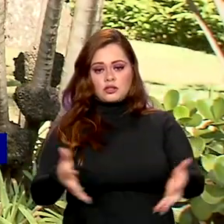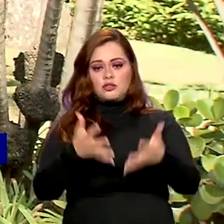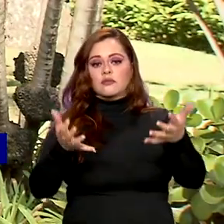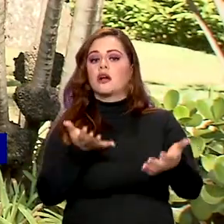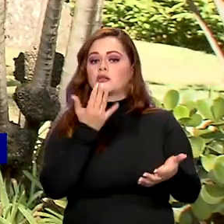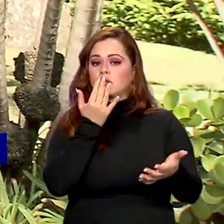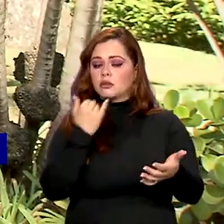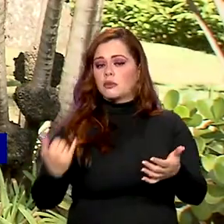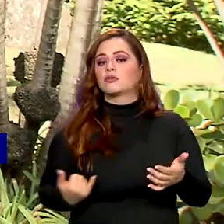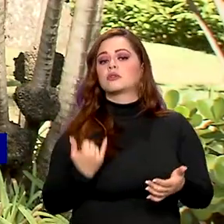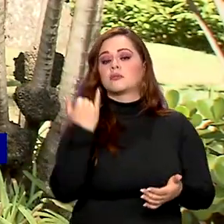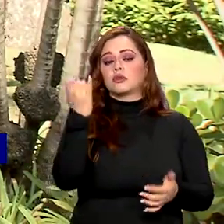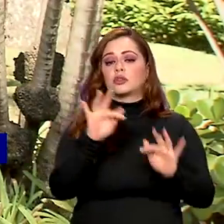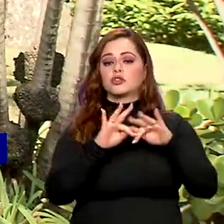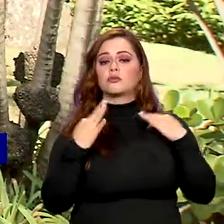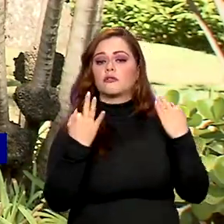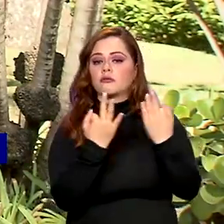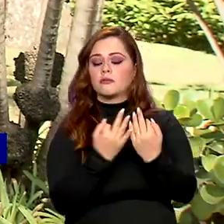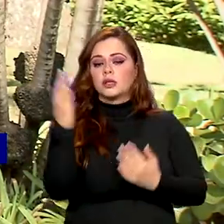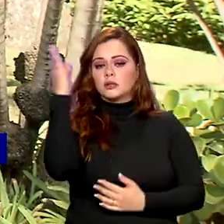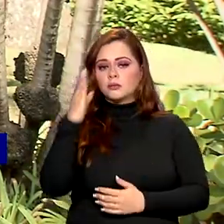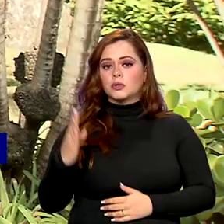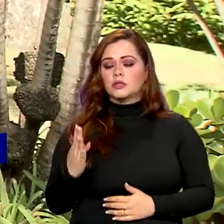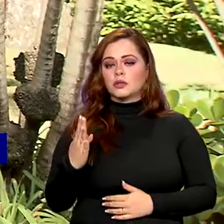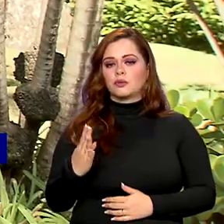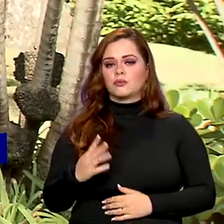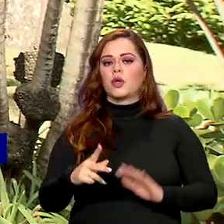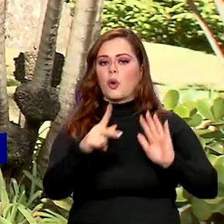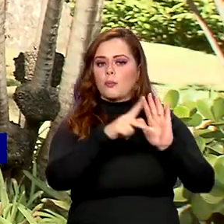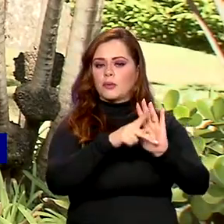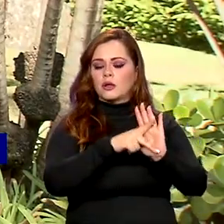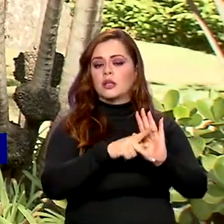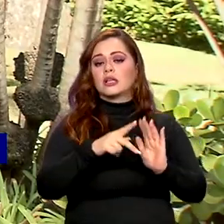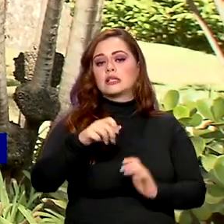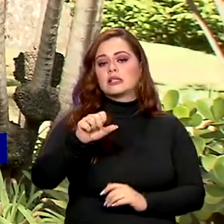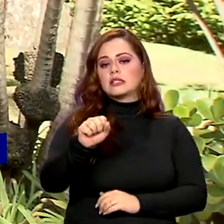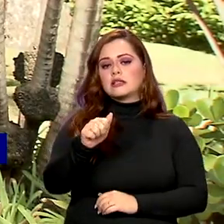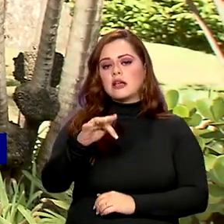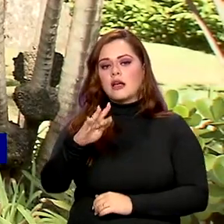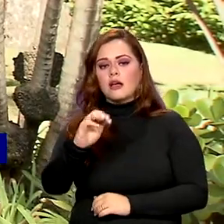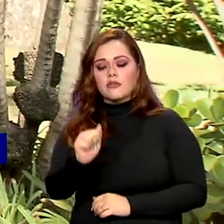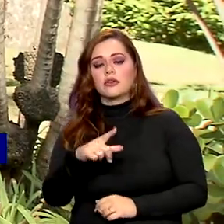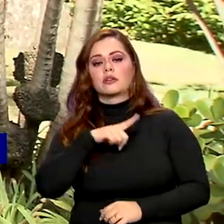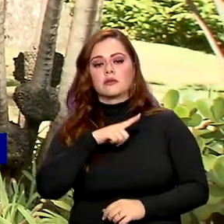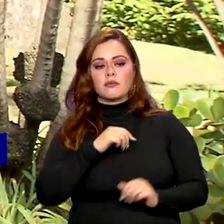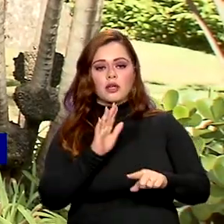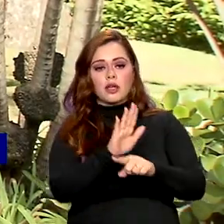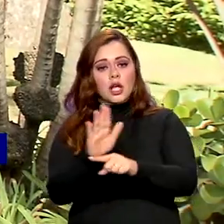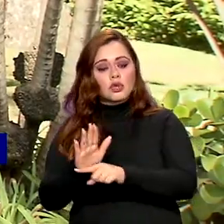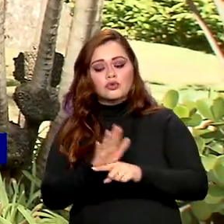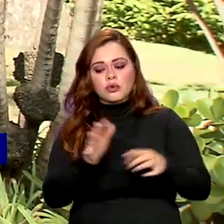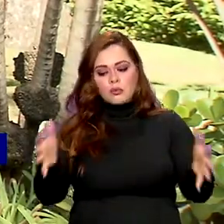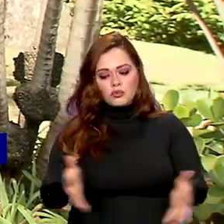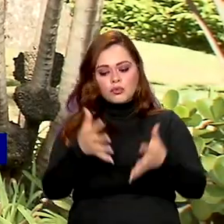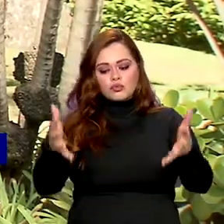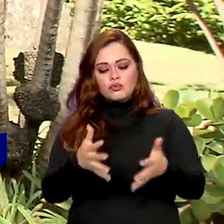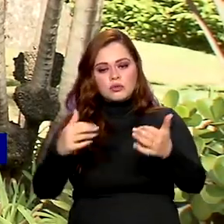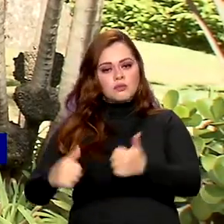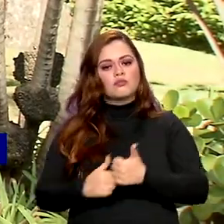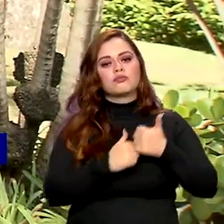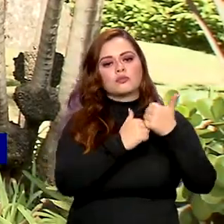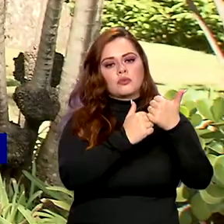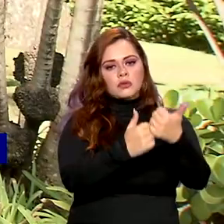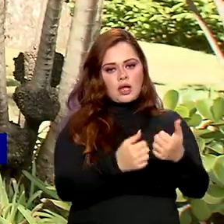essenciais para as famílias brasileiras. O Plano Safra também vai privilegiar a produção sustentável e